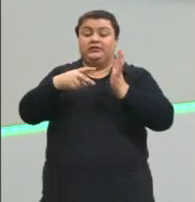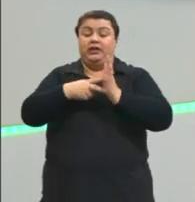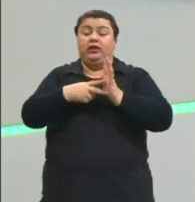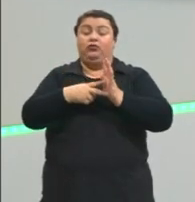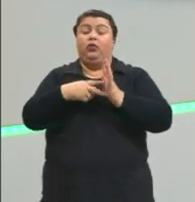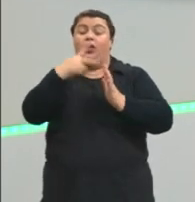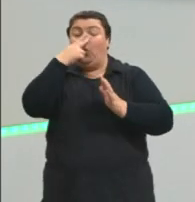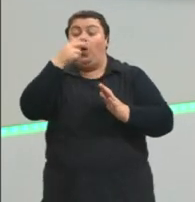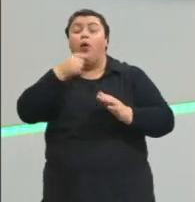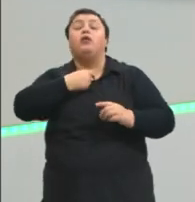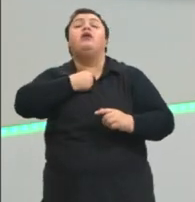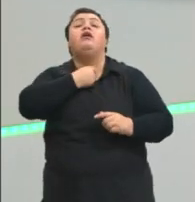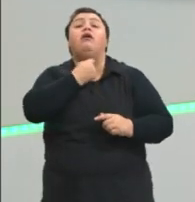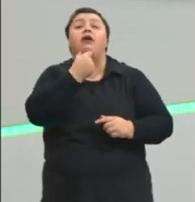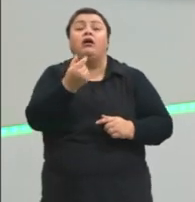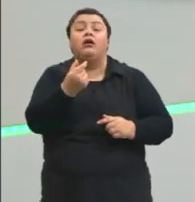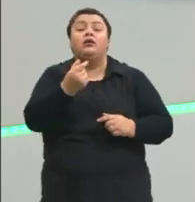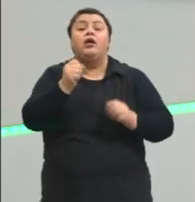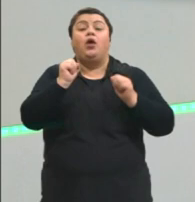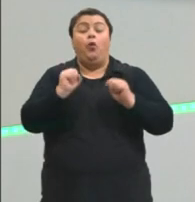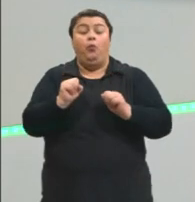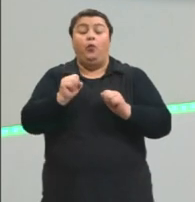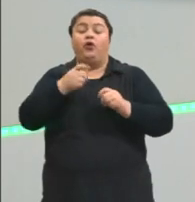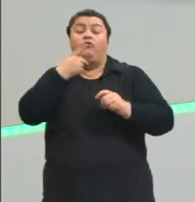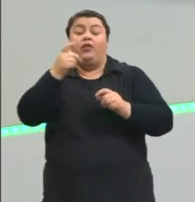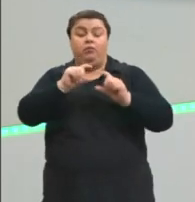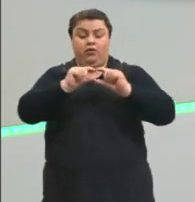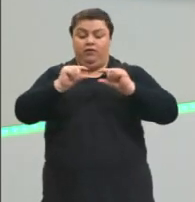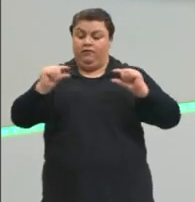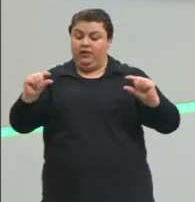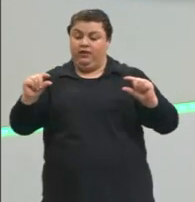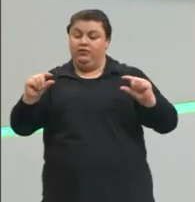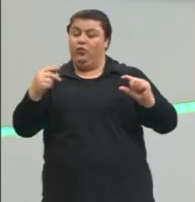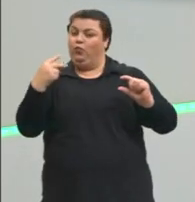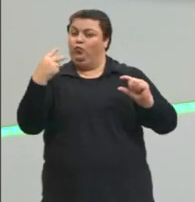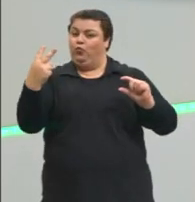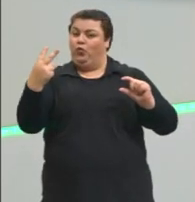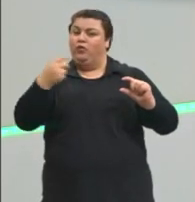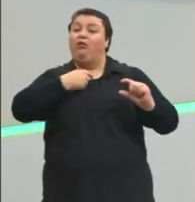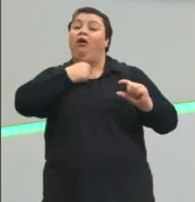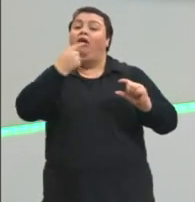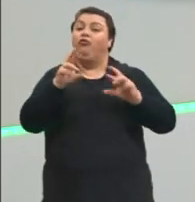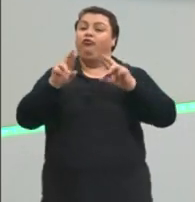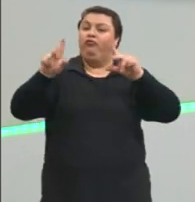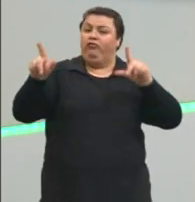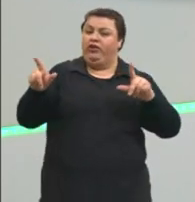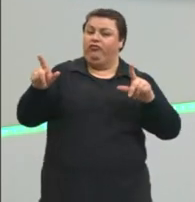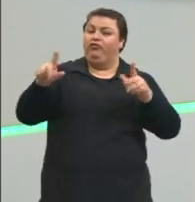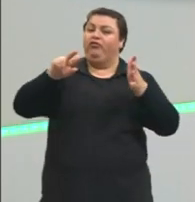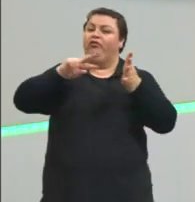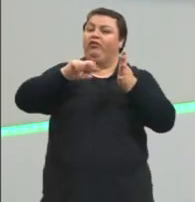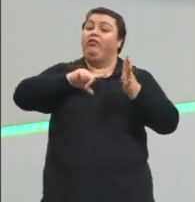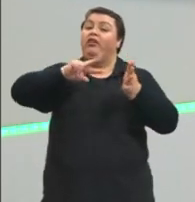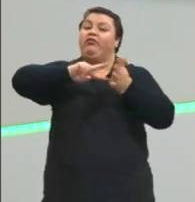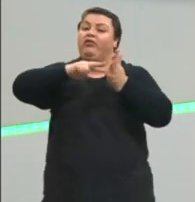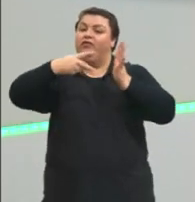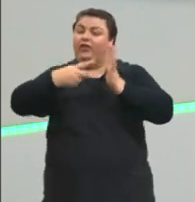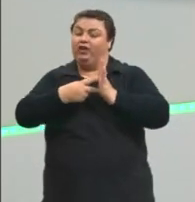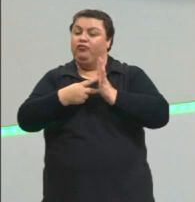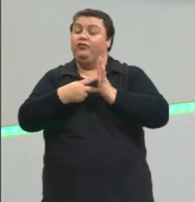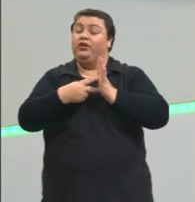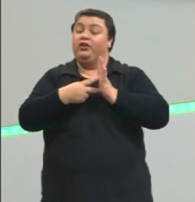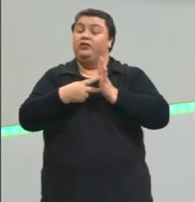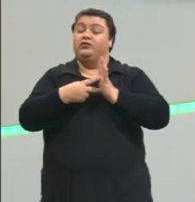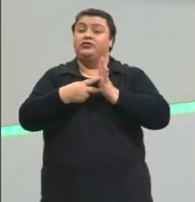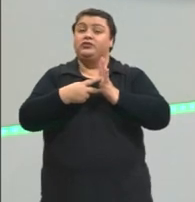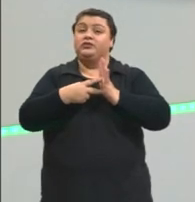voz. Eu posso falar uma mesma frase com dois tons diferentes e ela ter significados completamente diferentes.